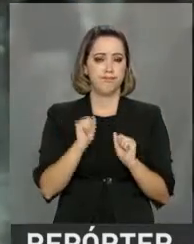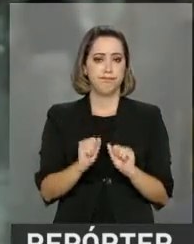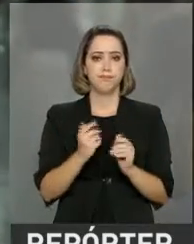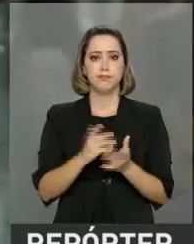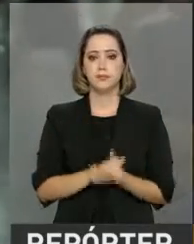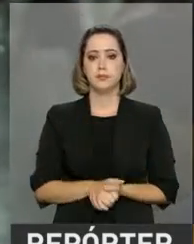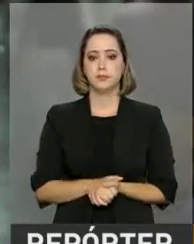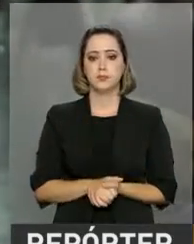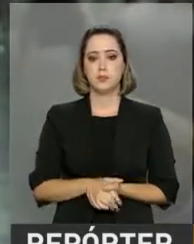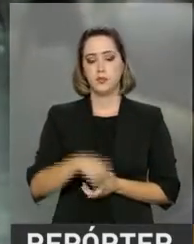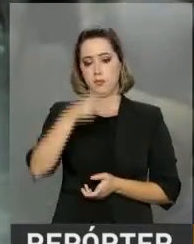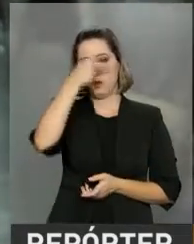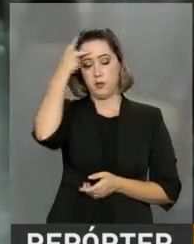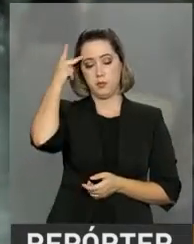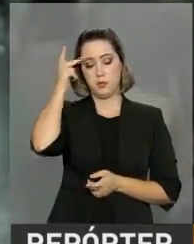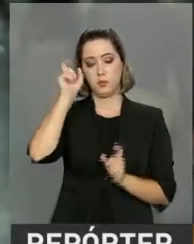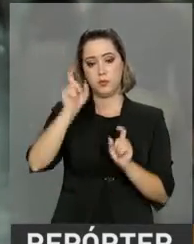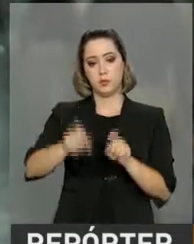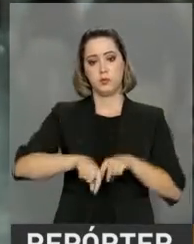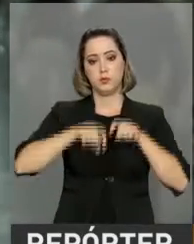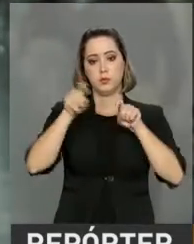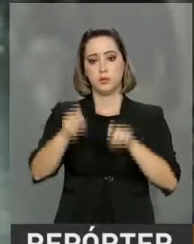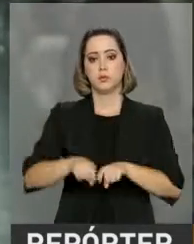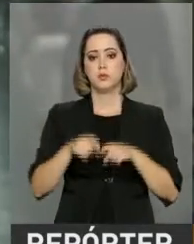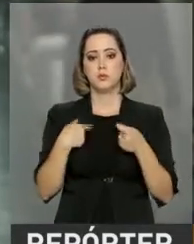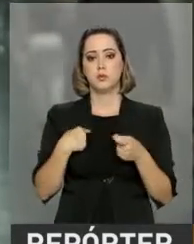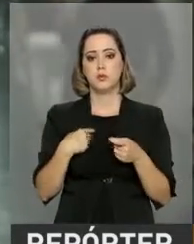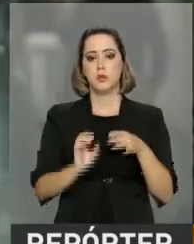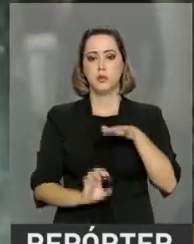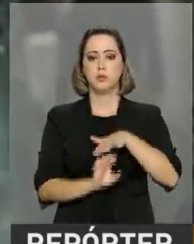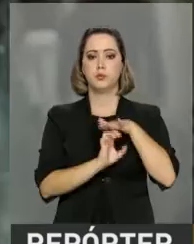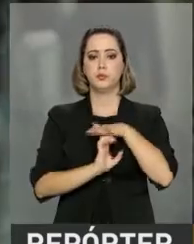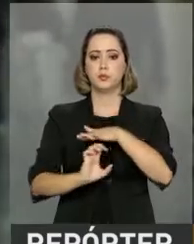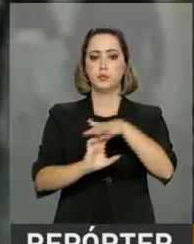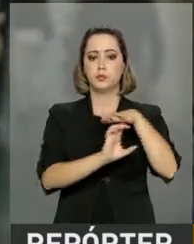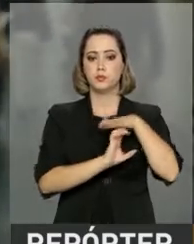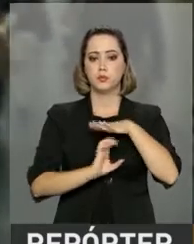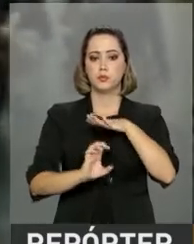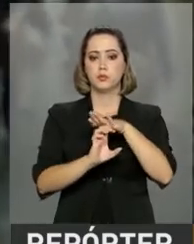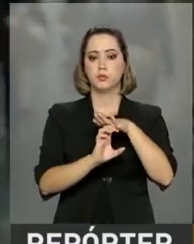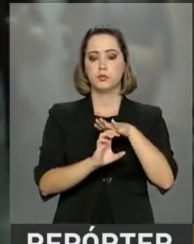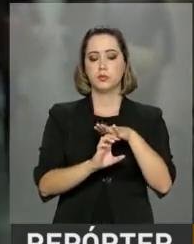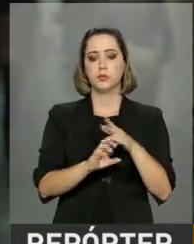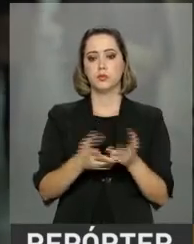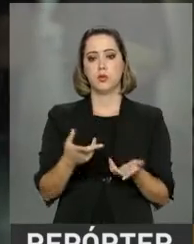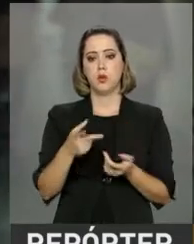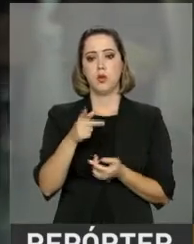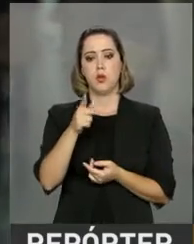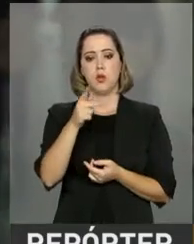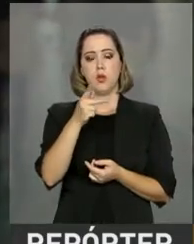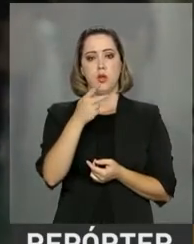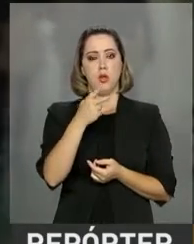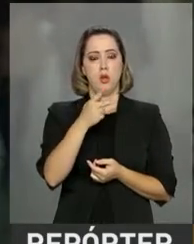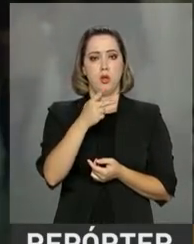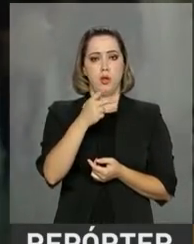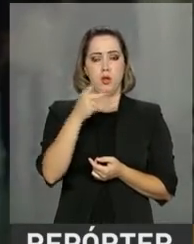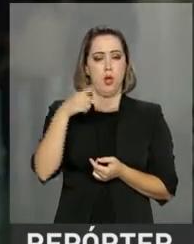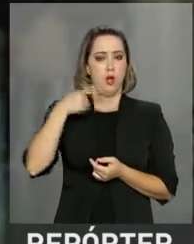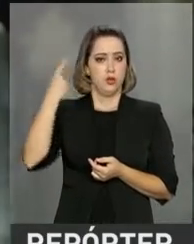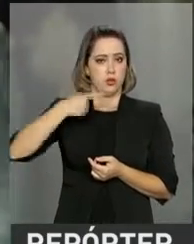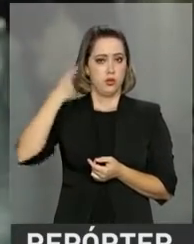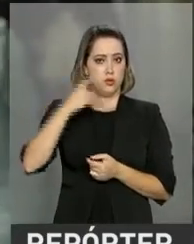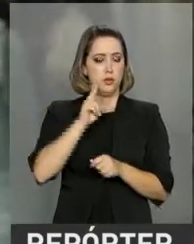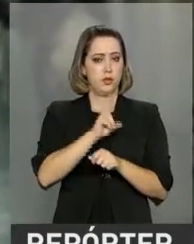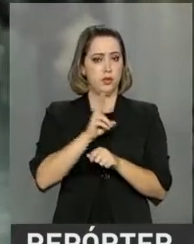valer para o agricultor, para o operário, para o promotor público, para o auditor